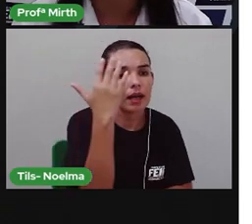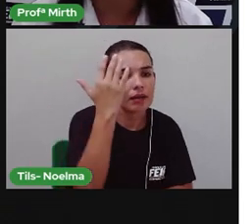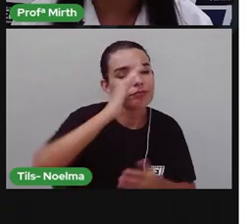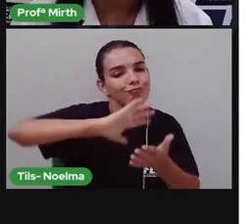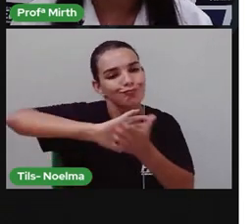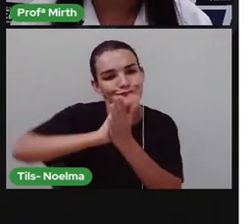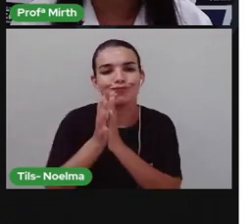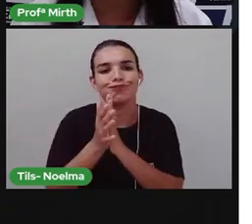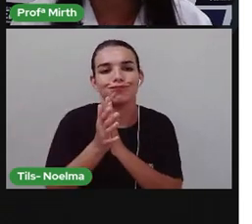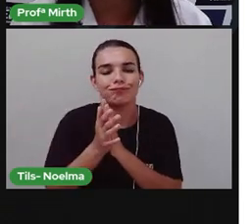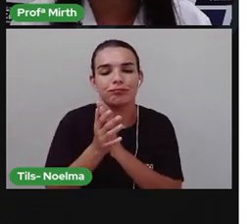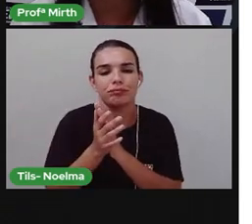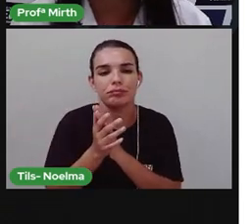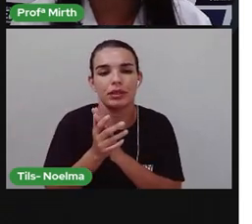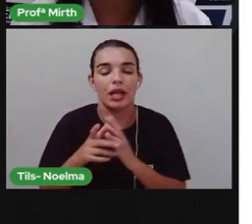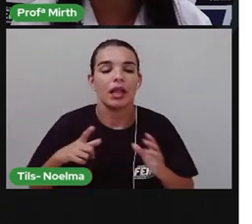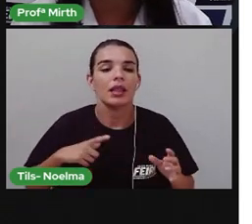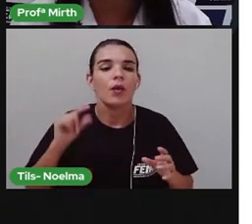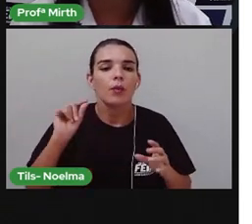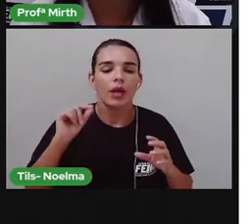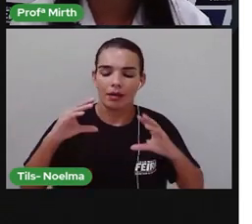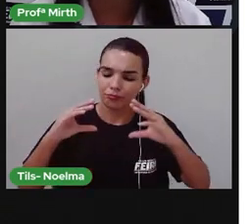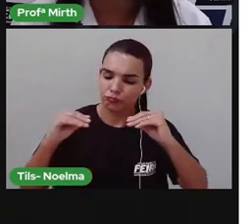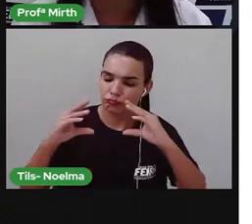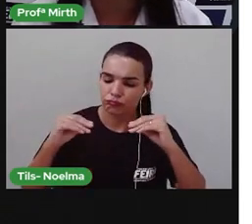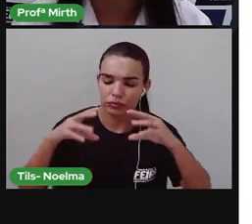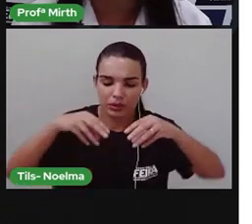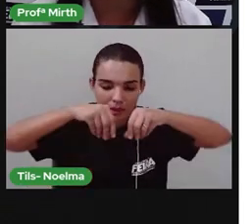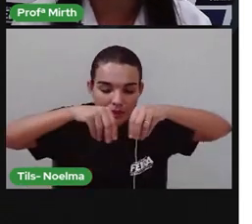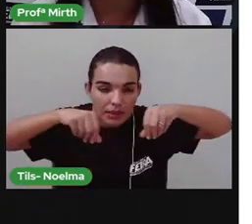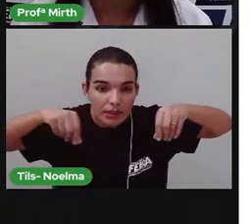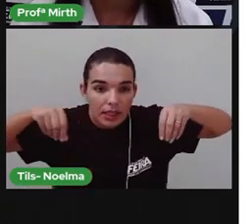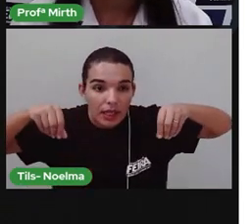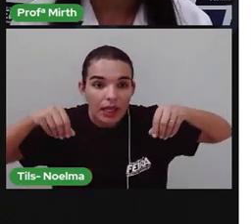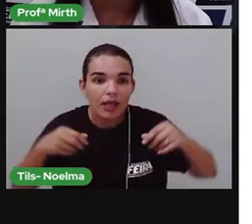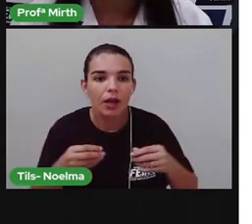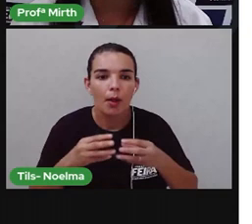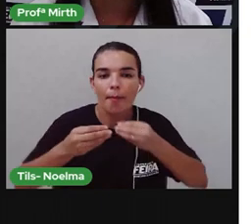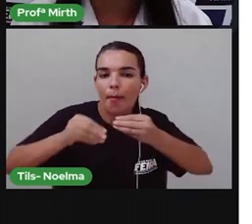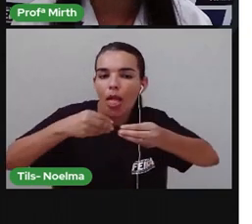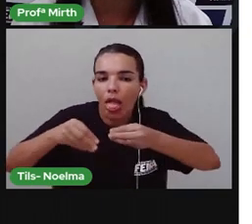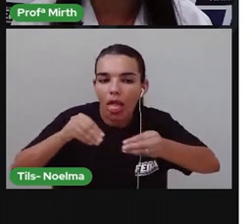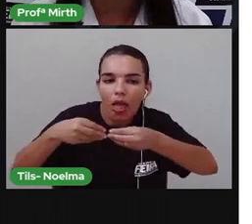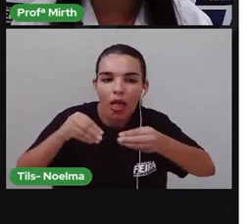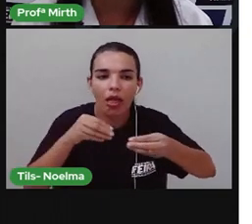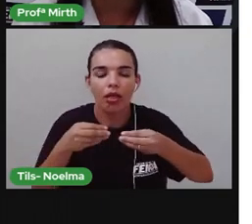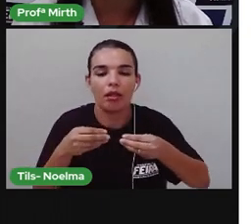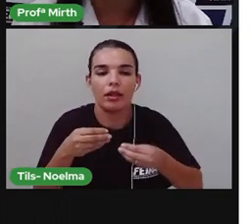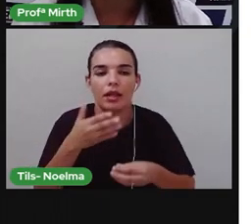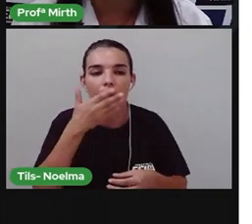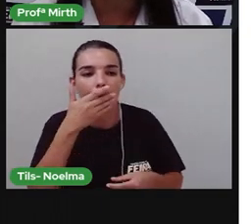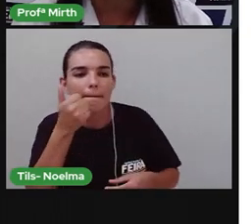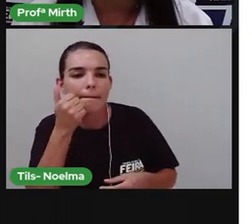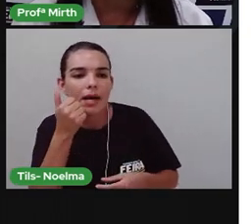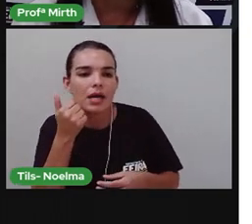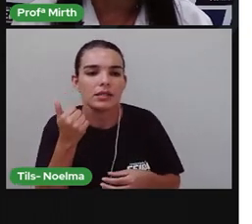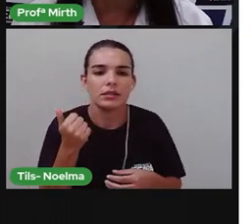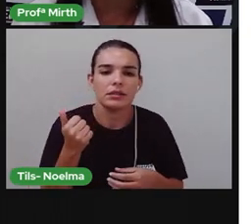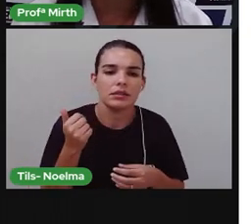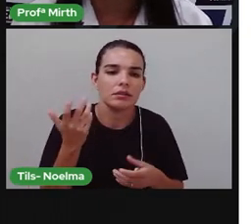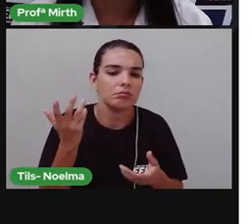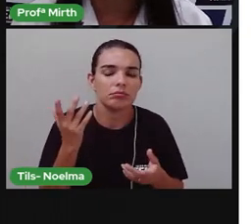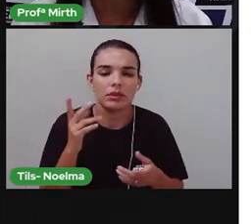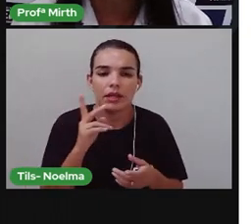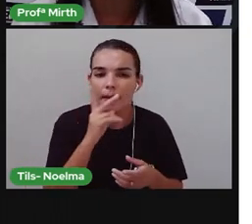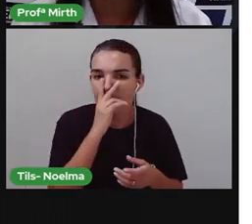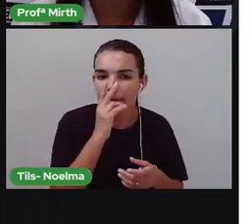afetada As texturas do solo São arenosas E argilosas E o mais comum Nesse bioma É